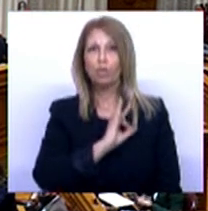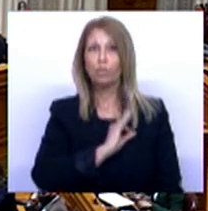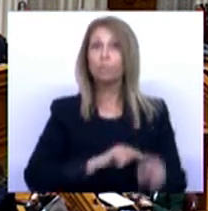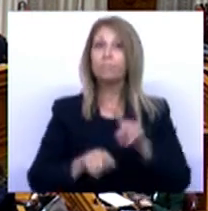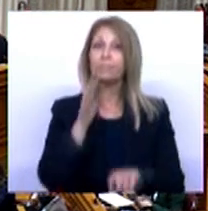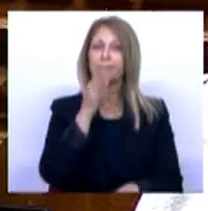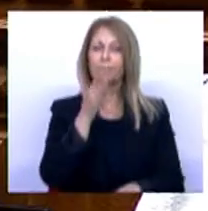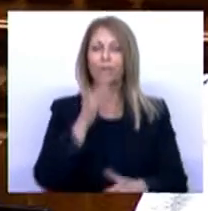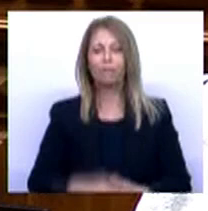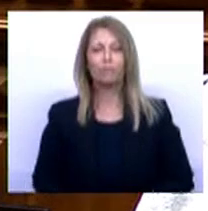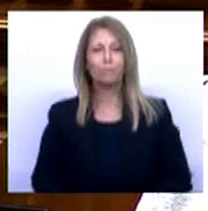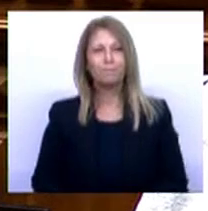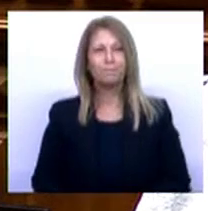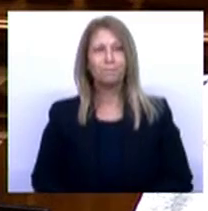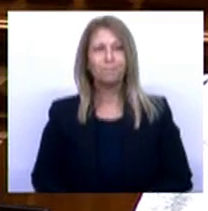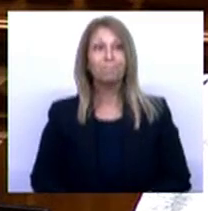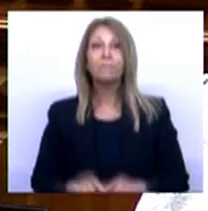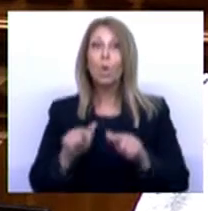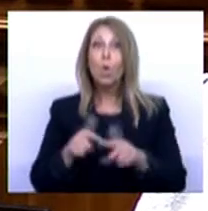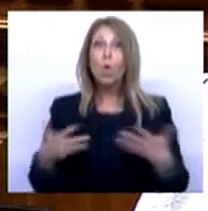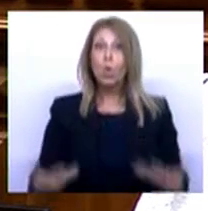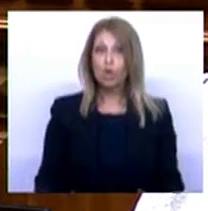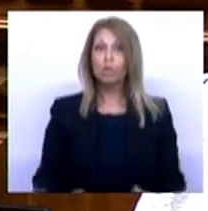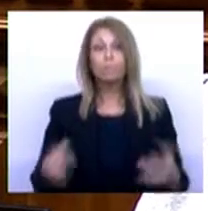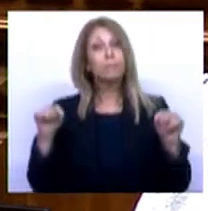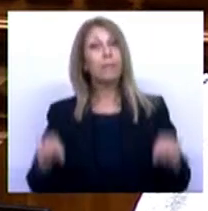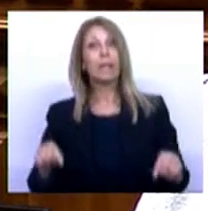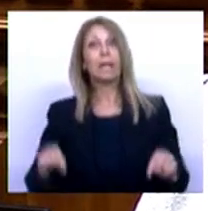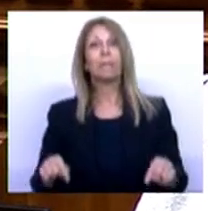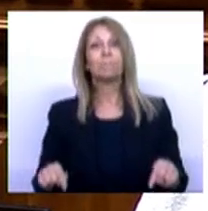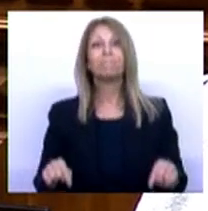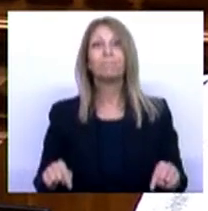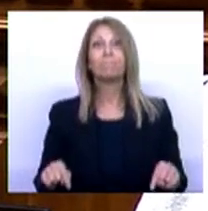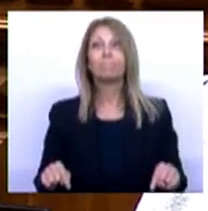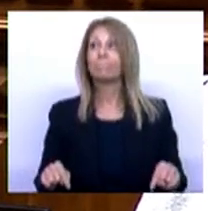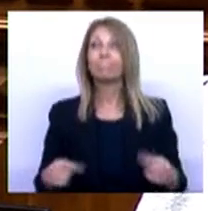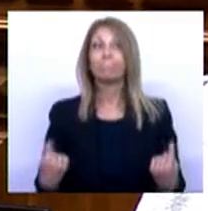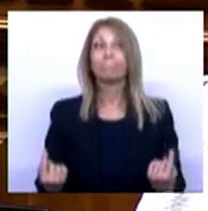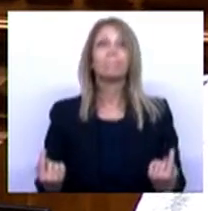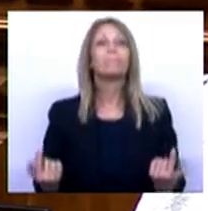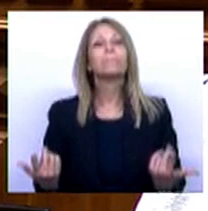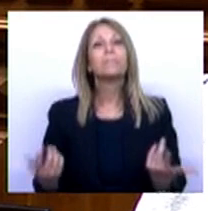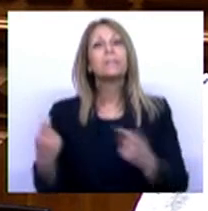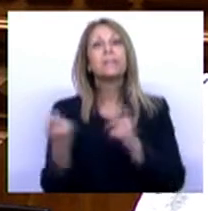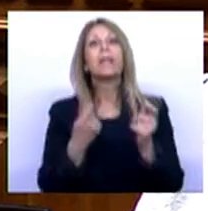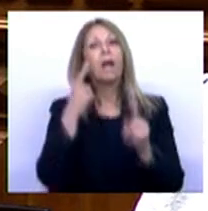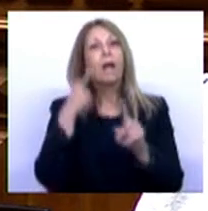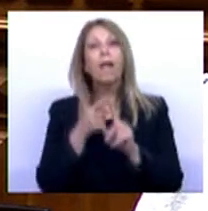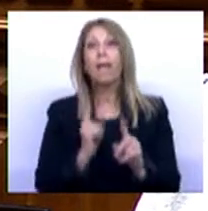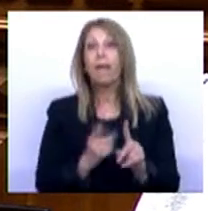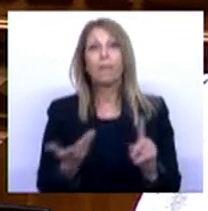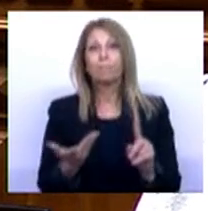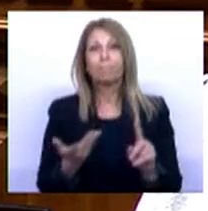Srs. Deputados, hoje estamos aqui para discutir o programa